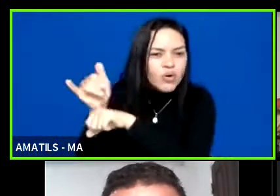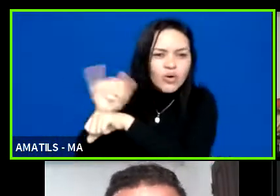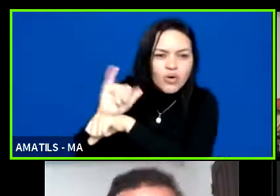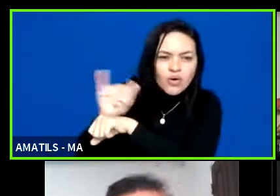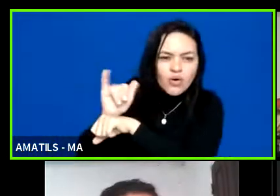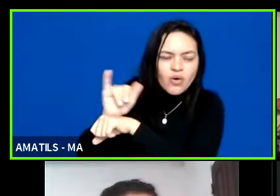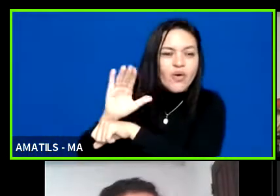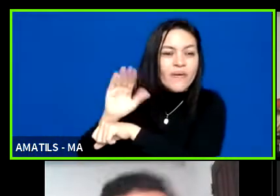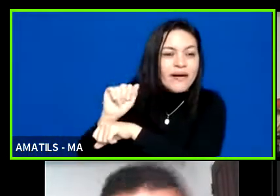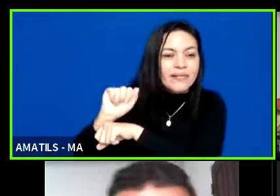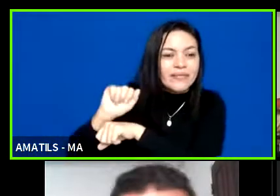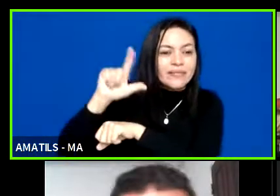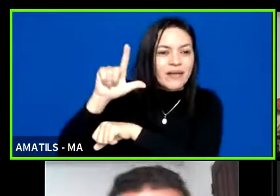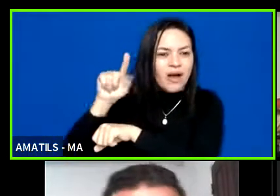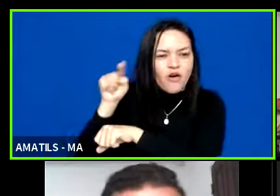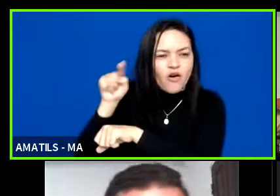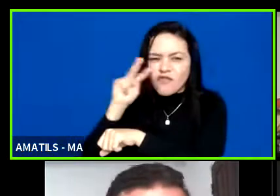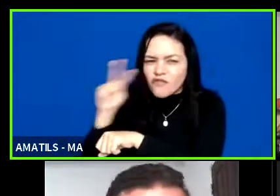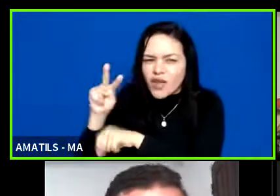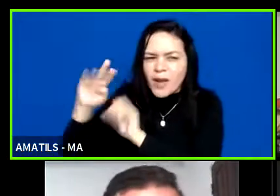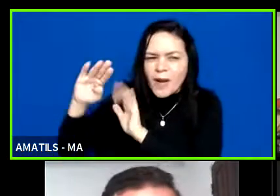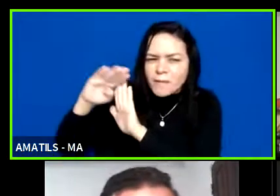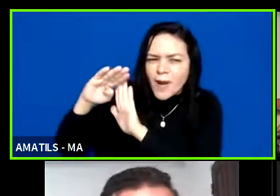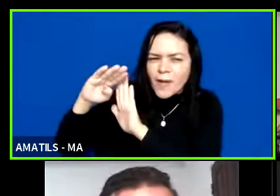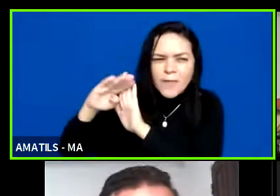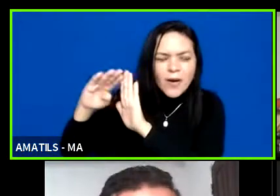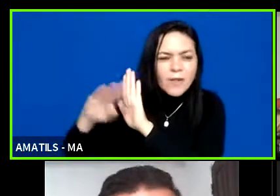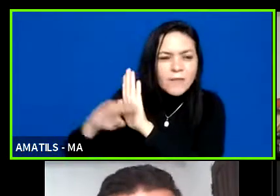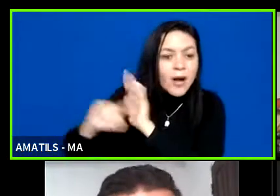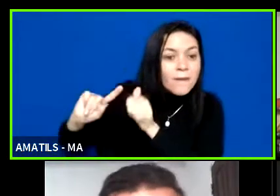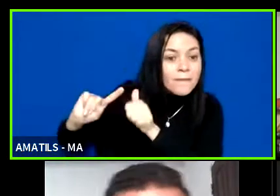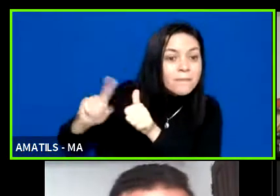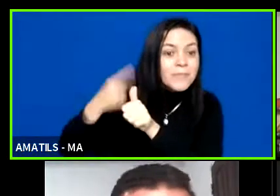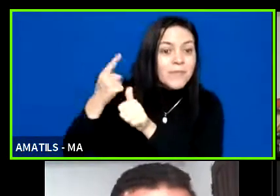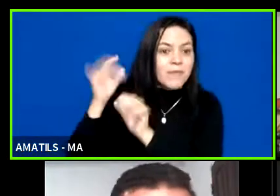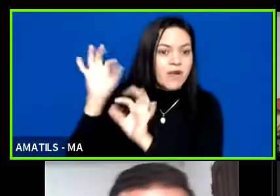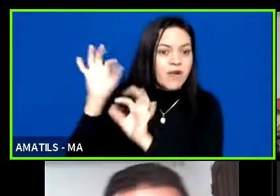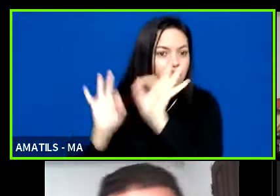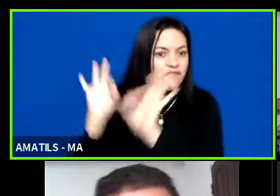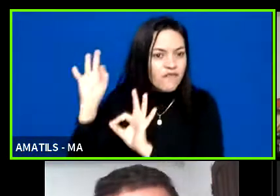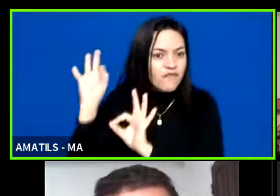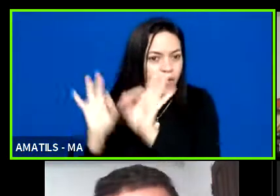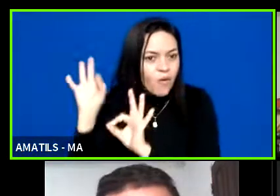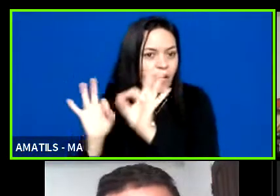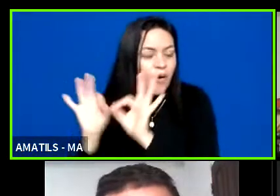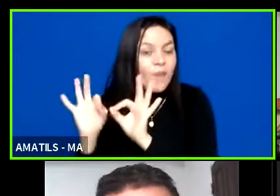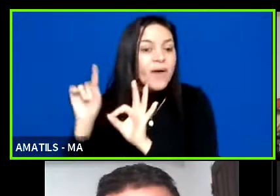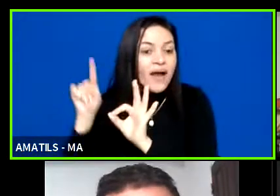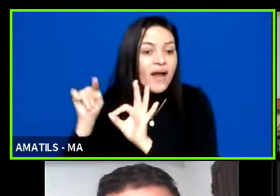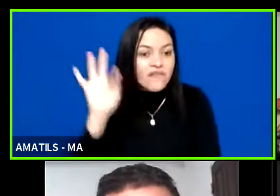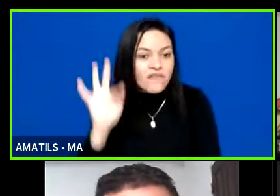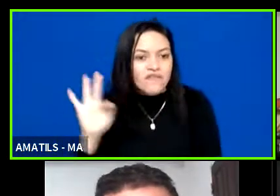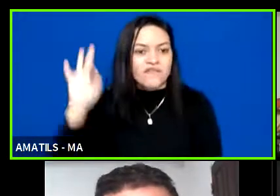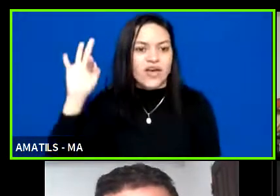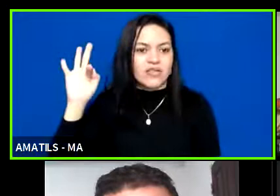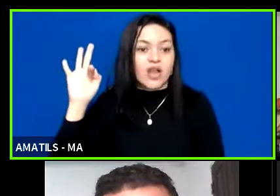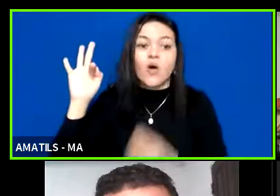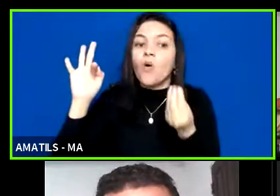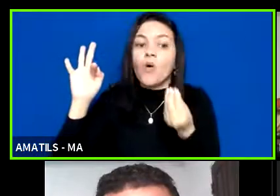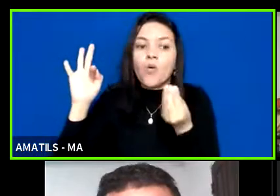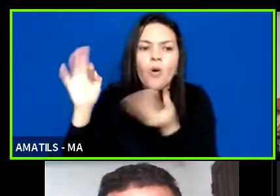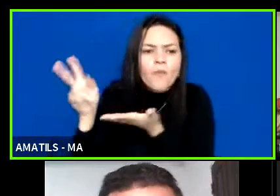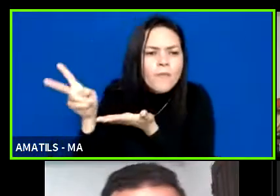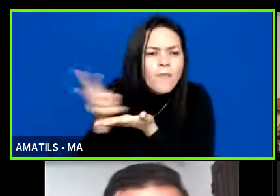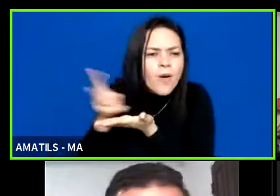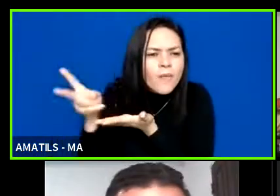toda a tratativa relacionada a essa primeira forma, que é uma forma federal de busca de recursos, que é através da